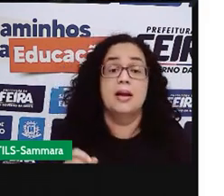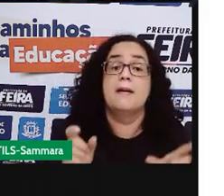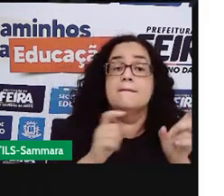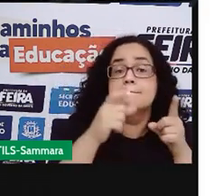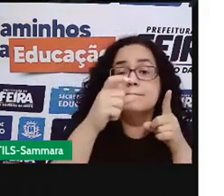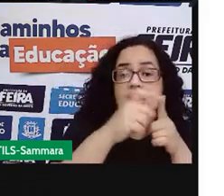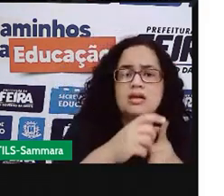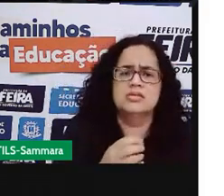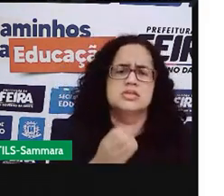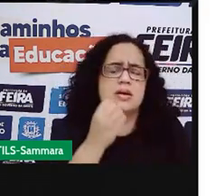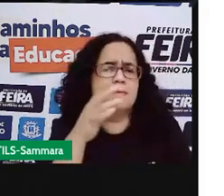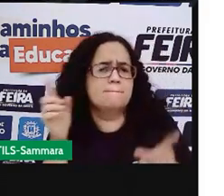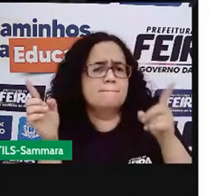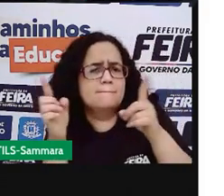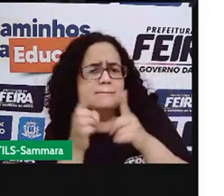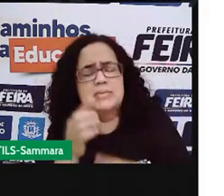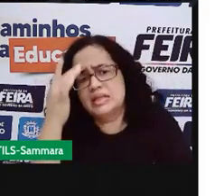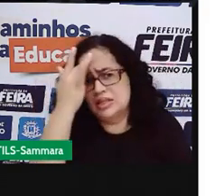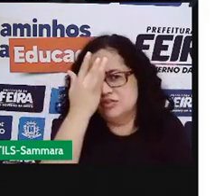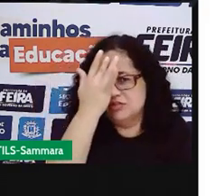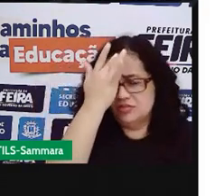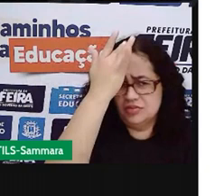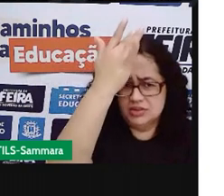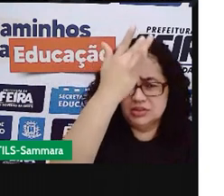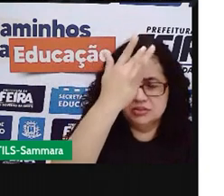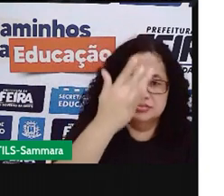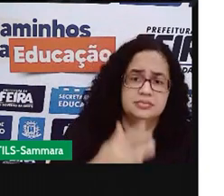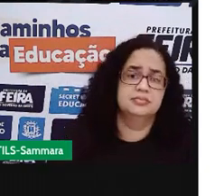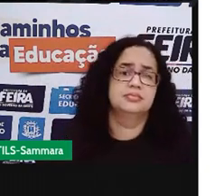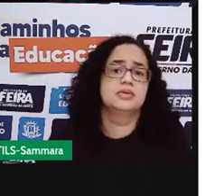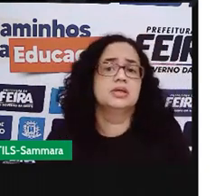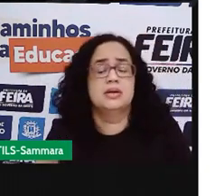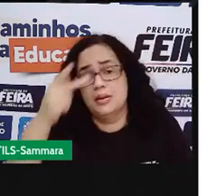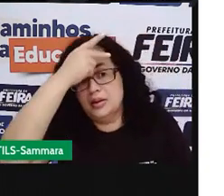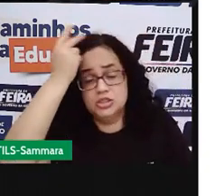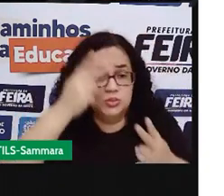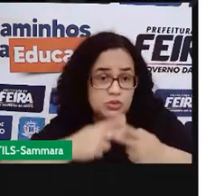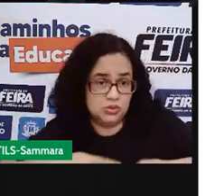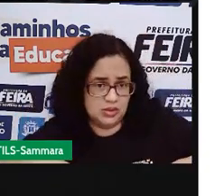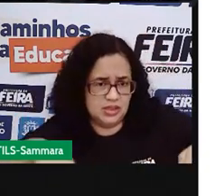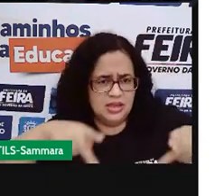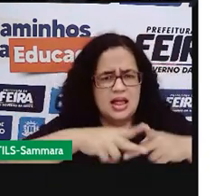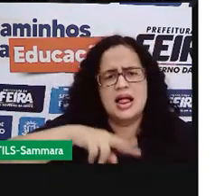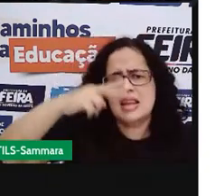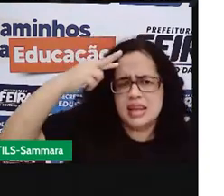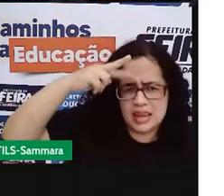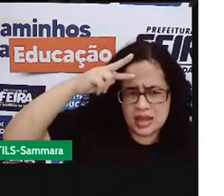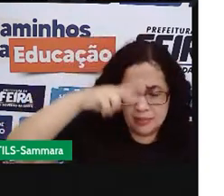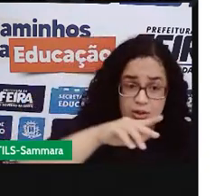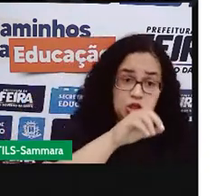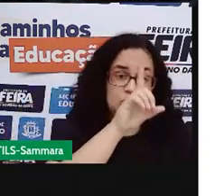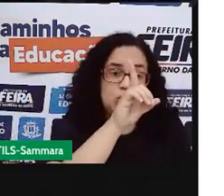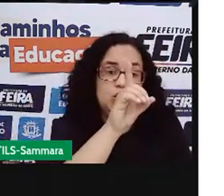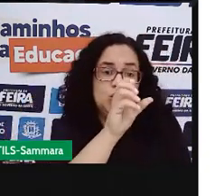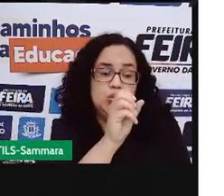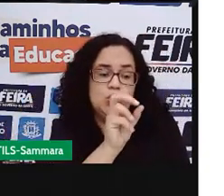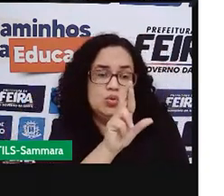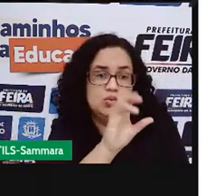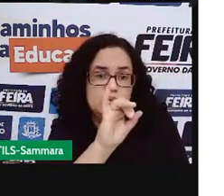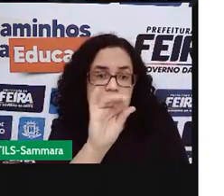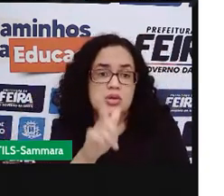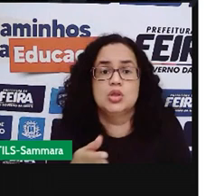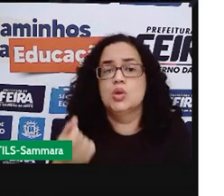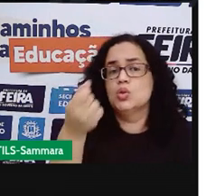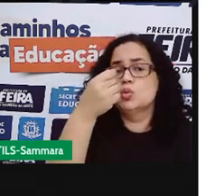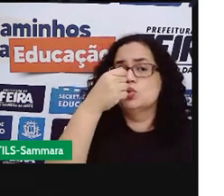palavras para ter fácil memorização pelo público. Lembra do Doril? Tomou